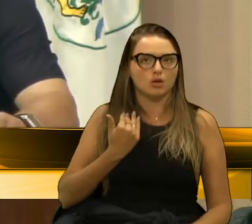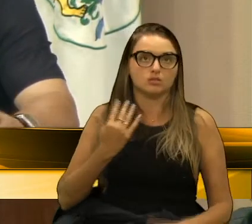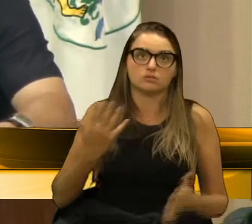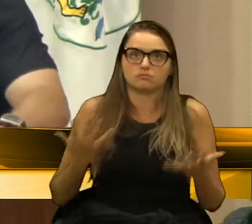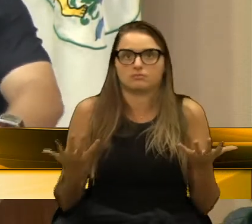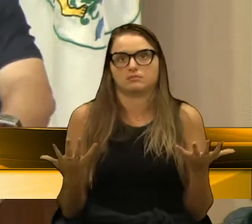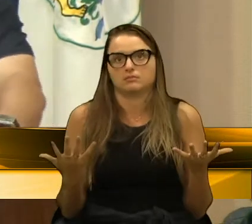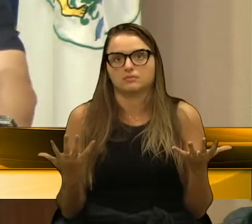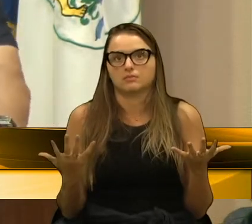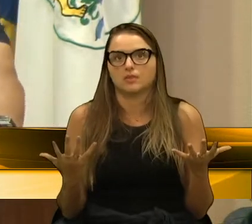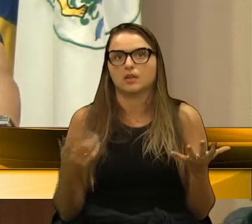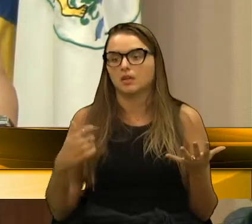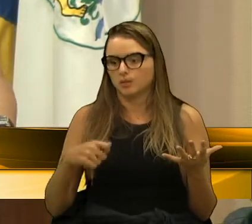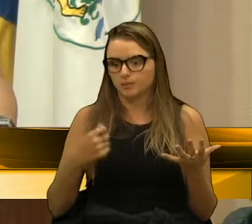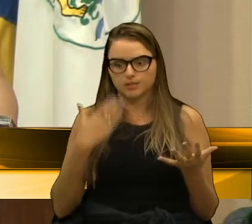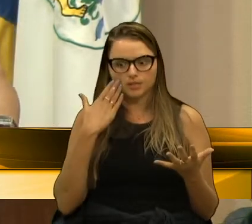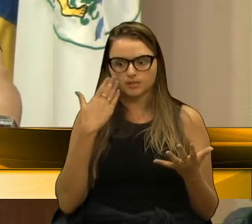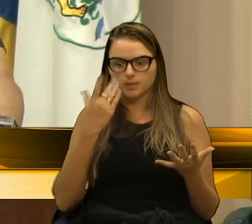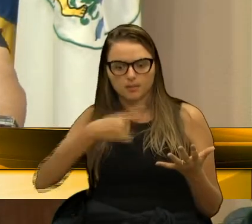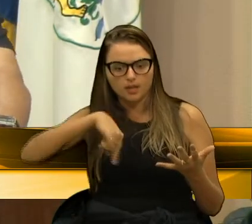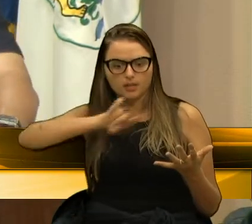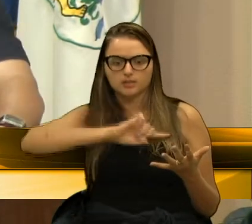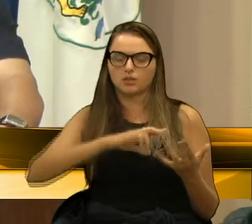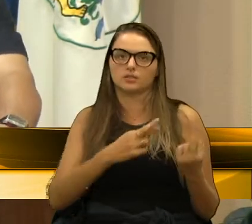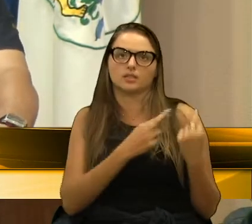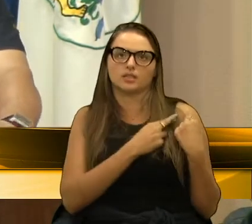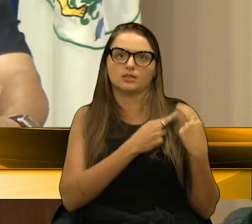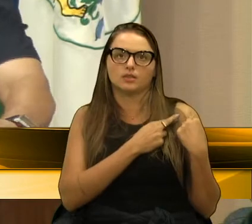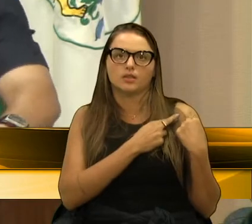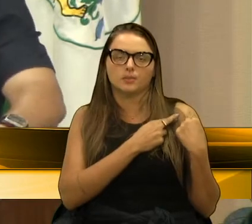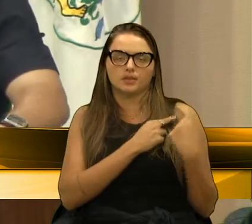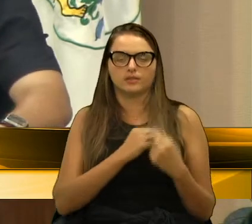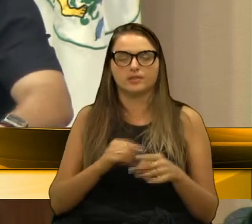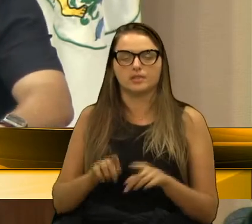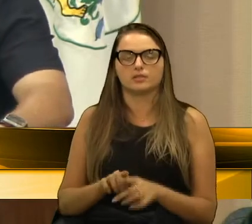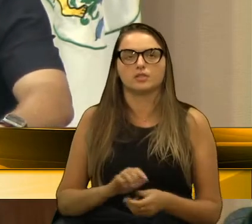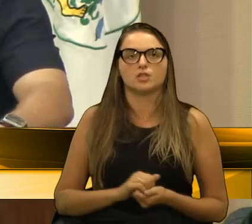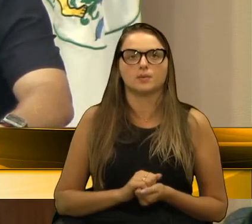a gente tem que saber as nossas responsabilidades. Nós temos que se cuidar.